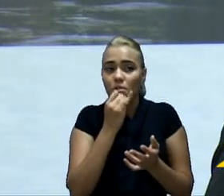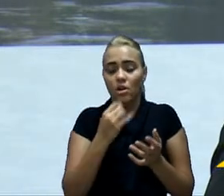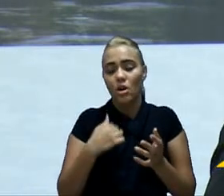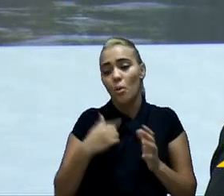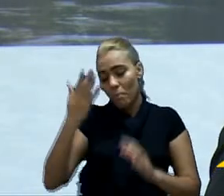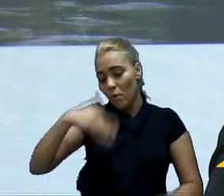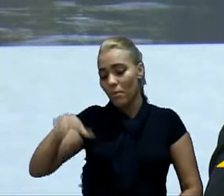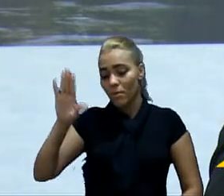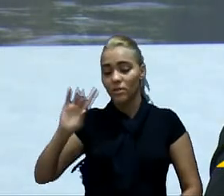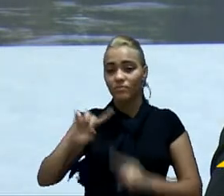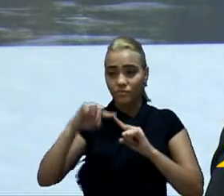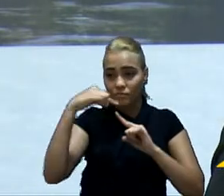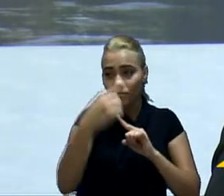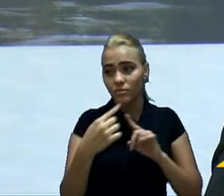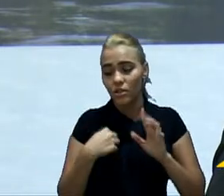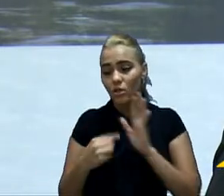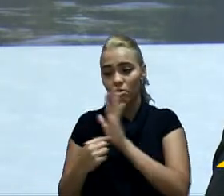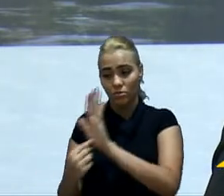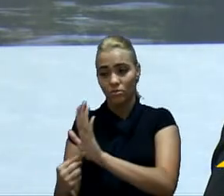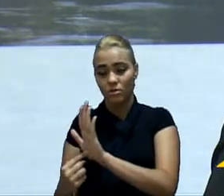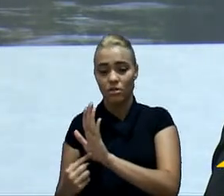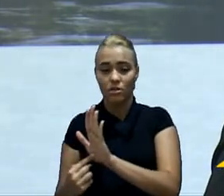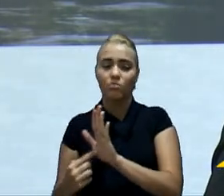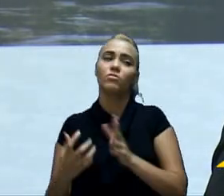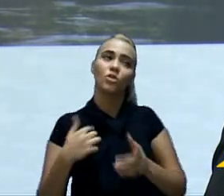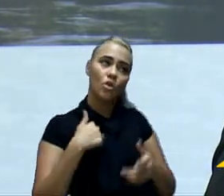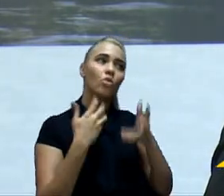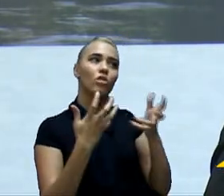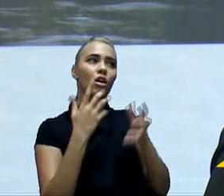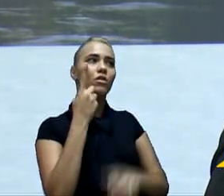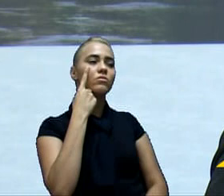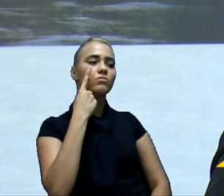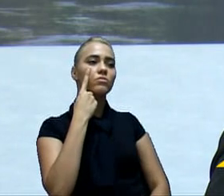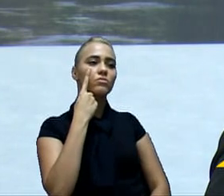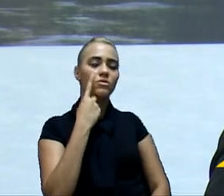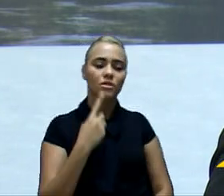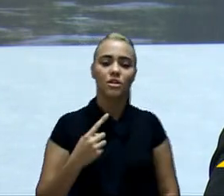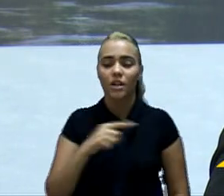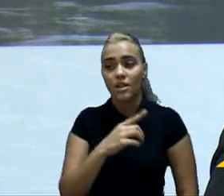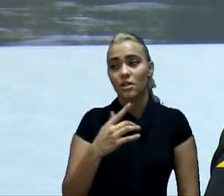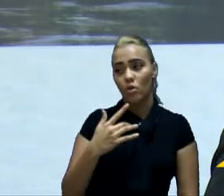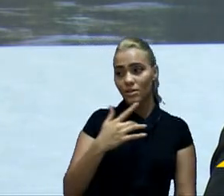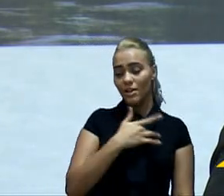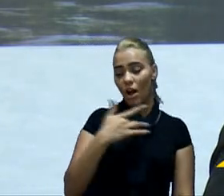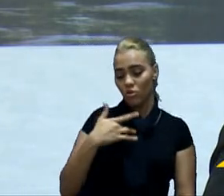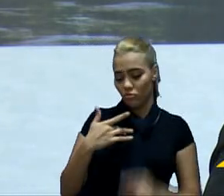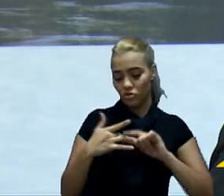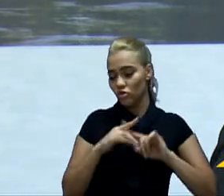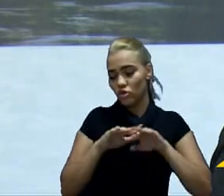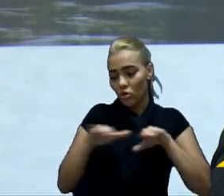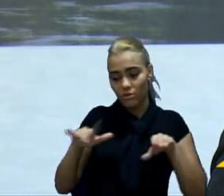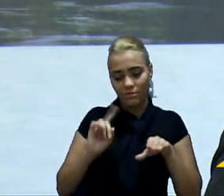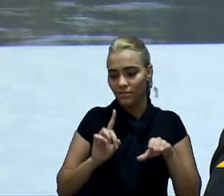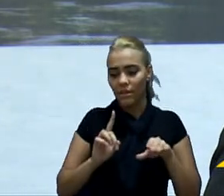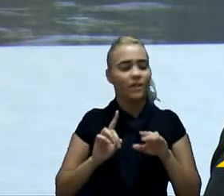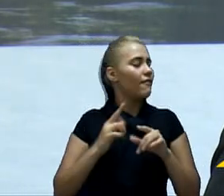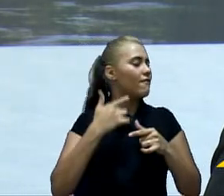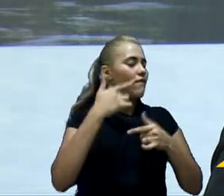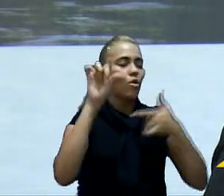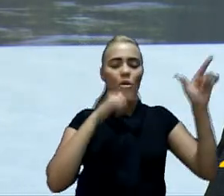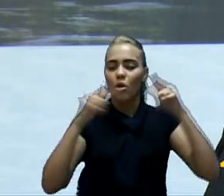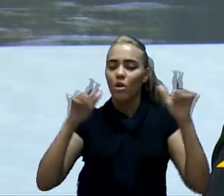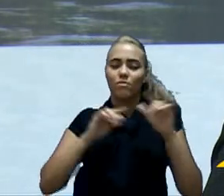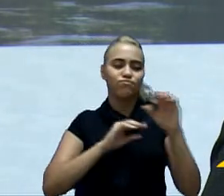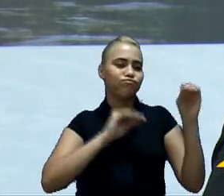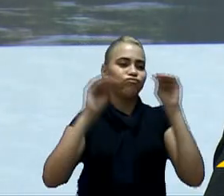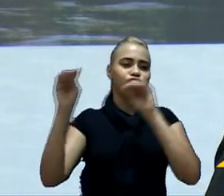apresentar isso no próximo relatório. Eu gostaria de dizer... São despesas não só da saúde de várias secretarias que foram transferidas